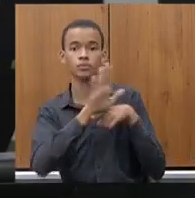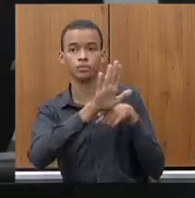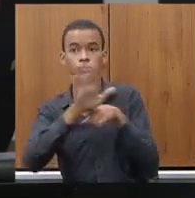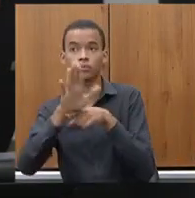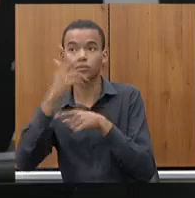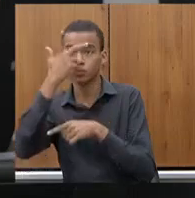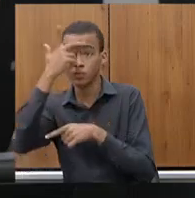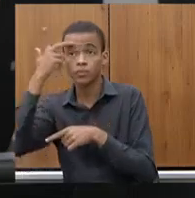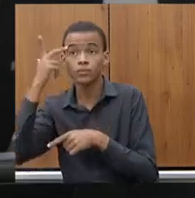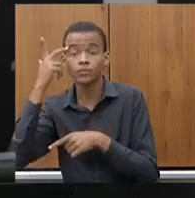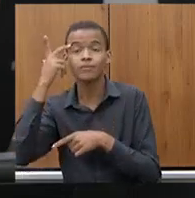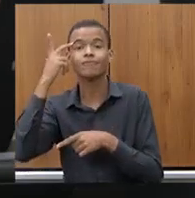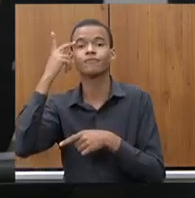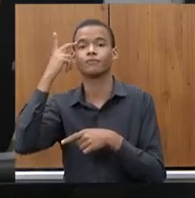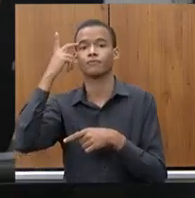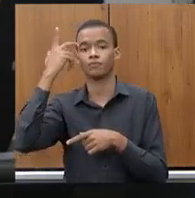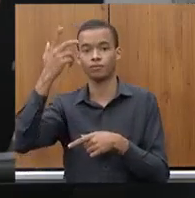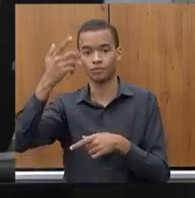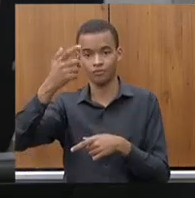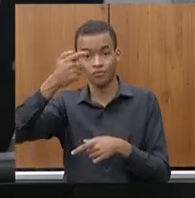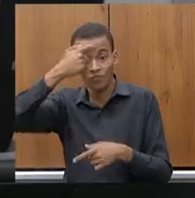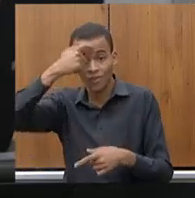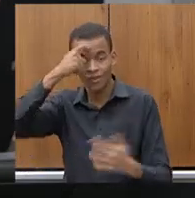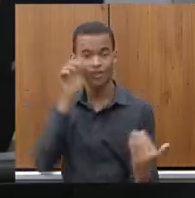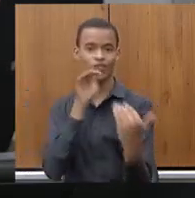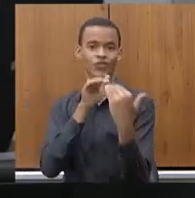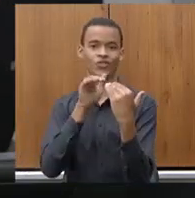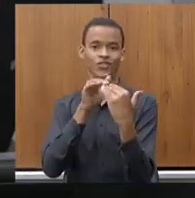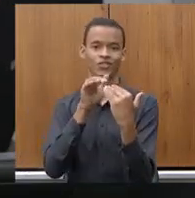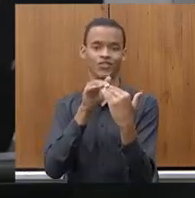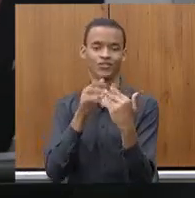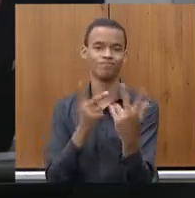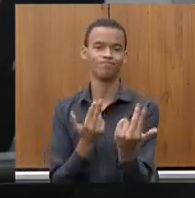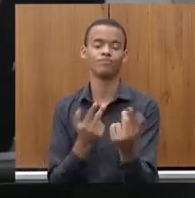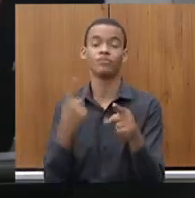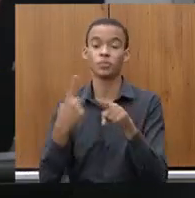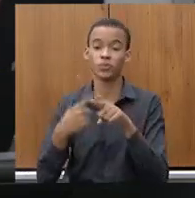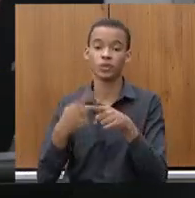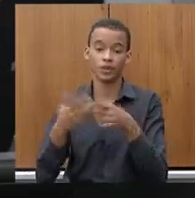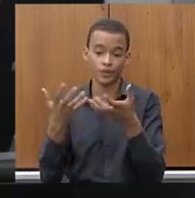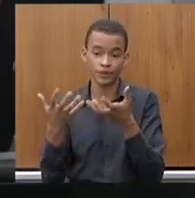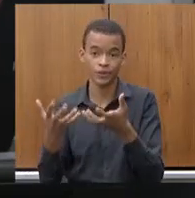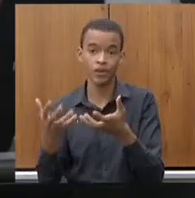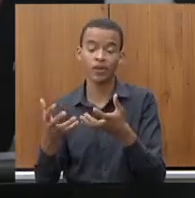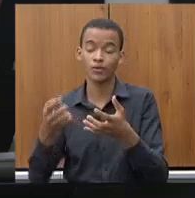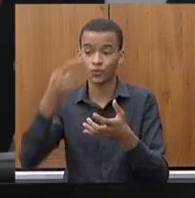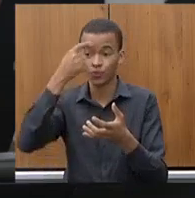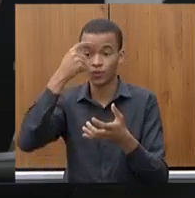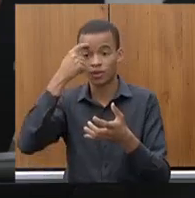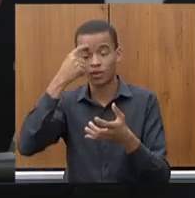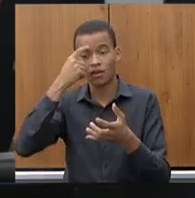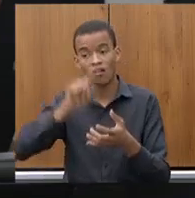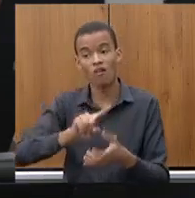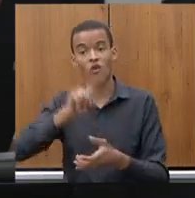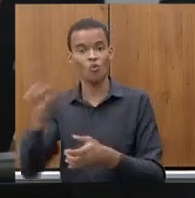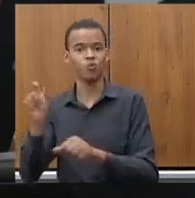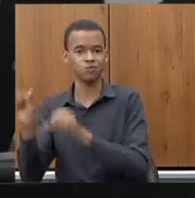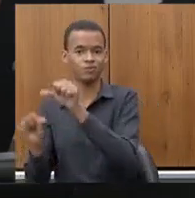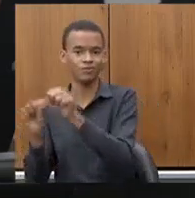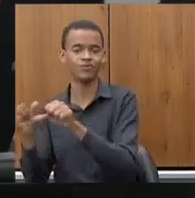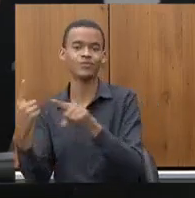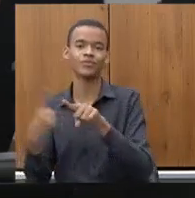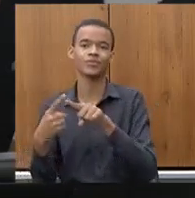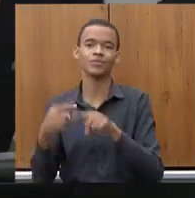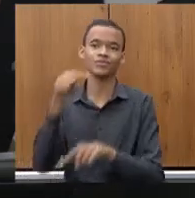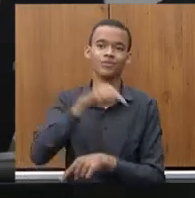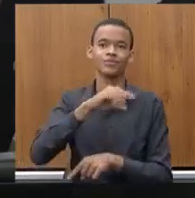de que a alternativa é melhor do que o que está posto, principalmente em relação à CEMIG